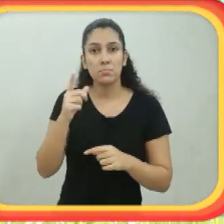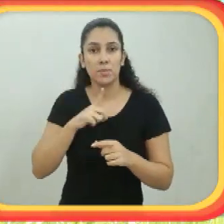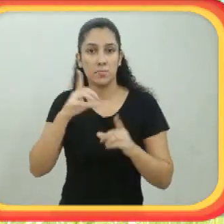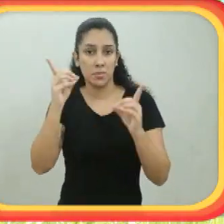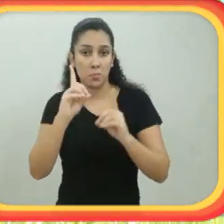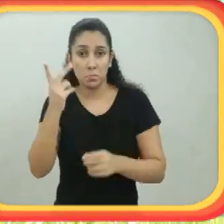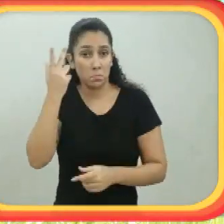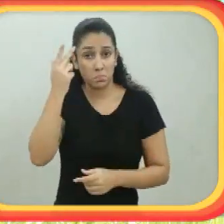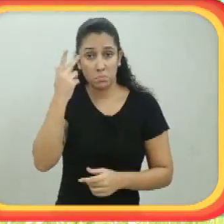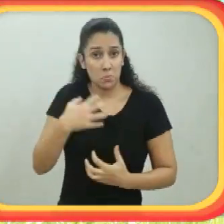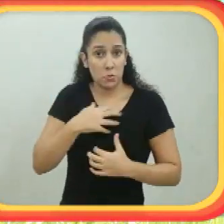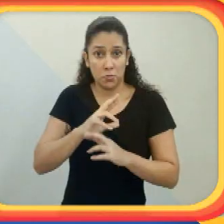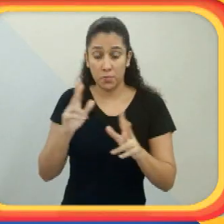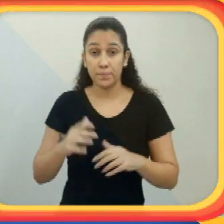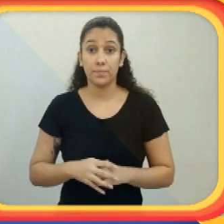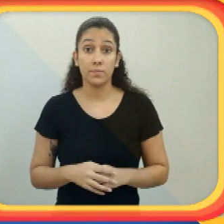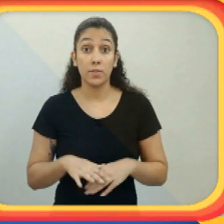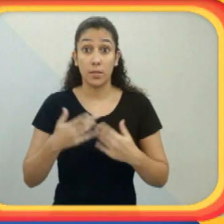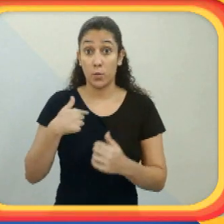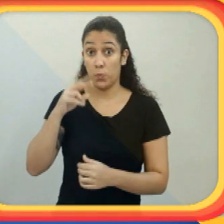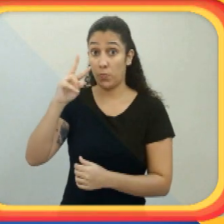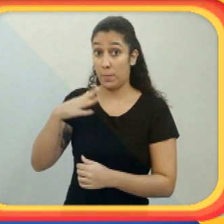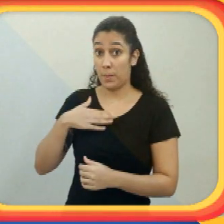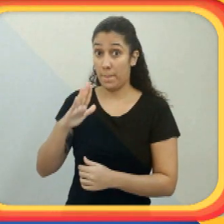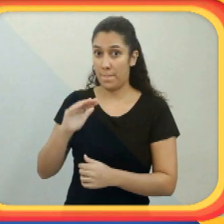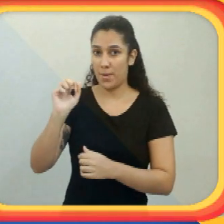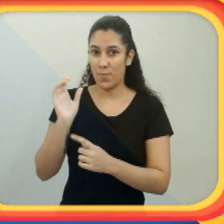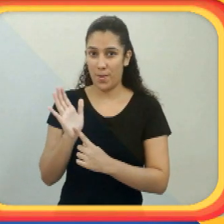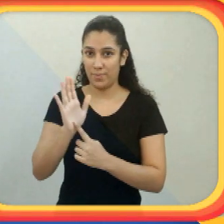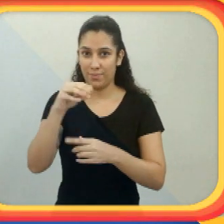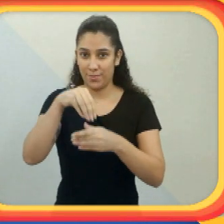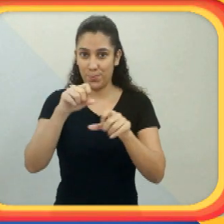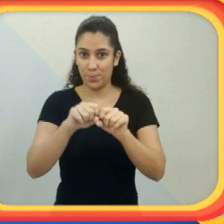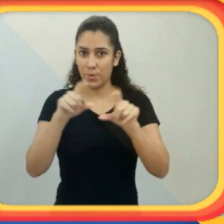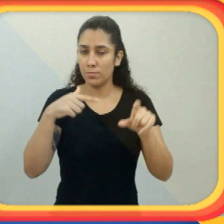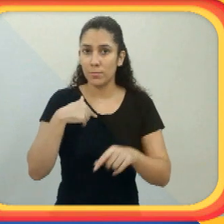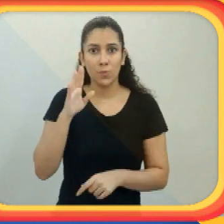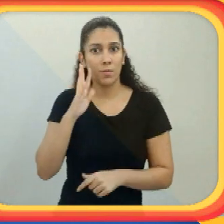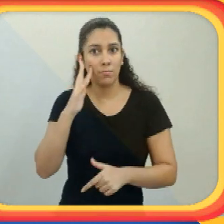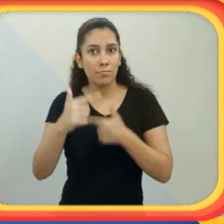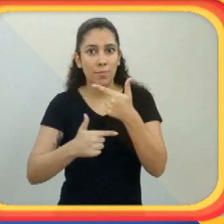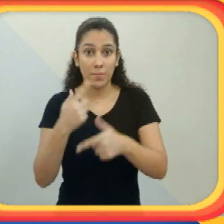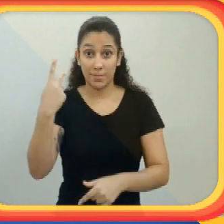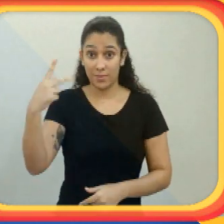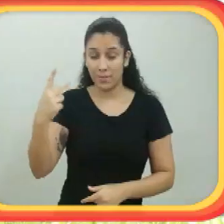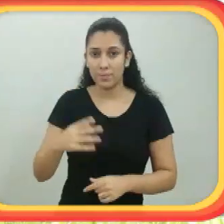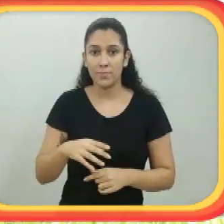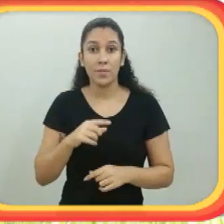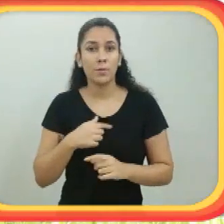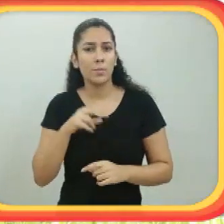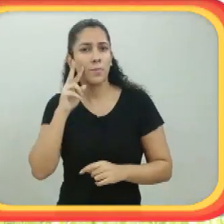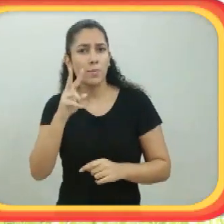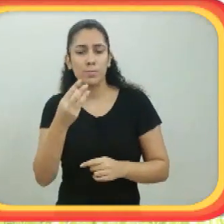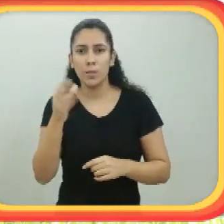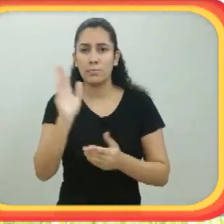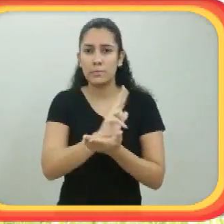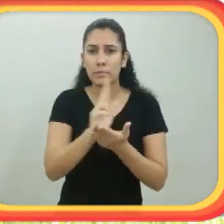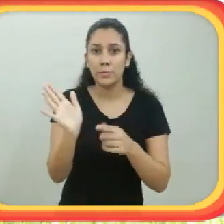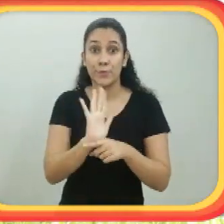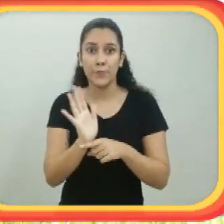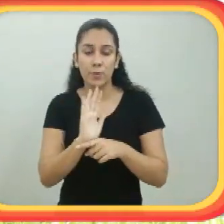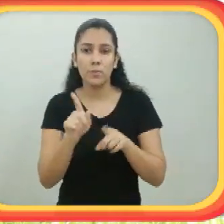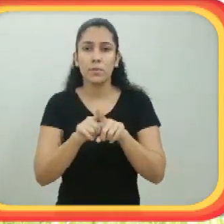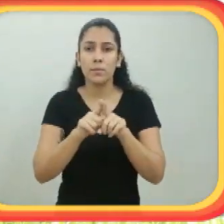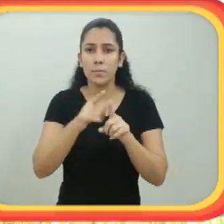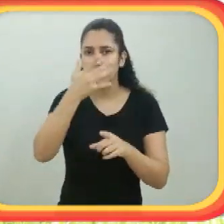mesmo tendo nada a ver com a deficiência. Quando eu vejo minha mãe apresentando um programa, eu acho que é um trabalho muito legal. Porque é uma coisa que eu vejo muito